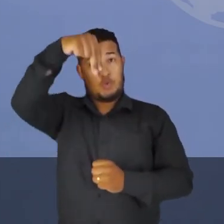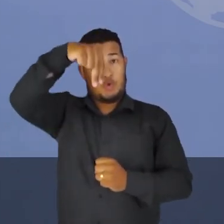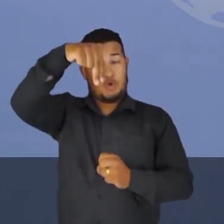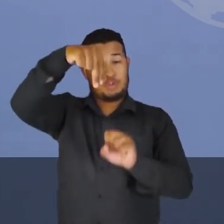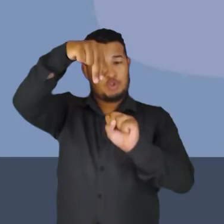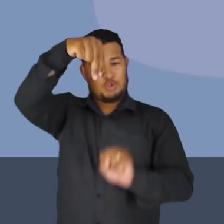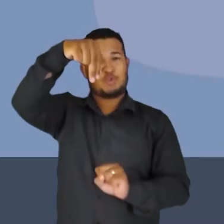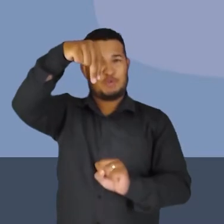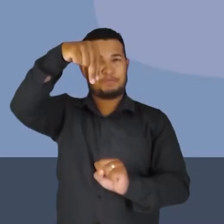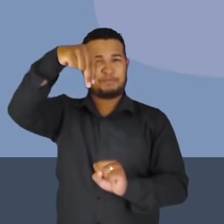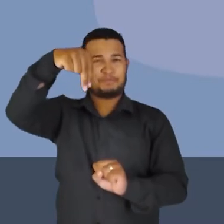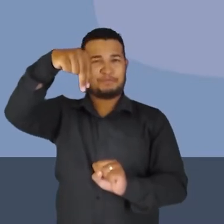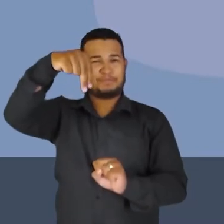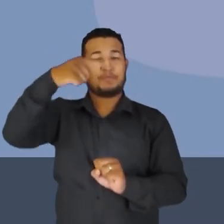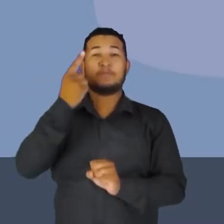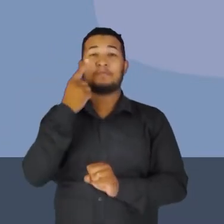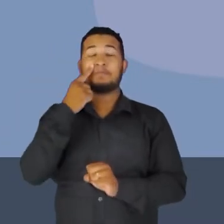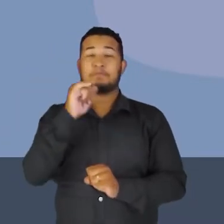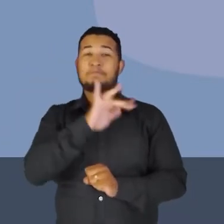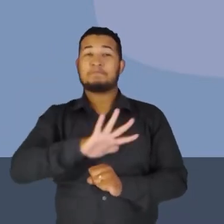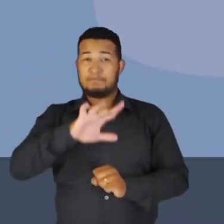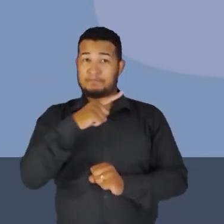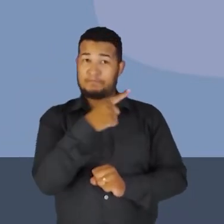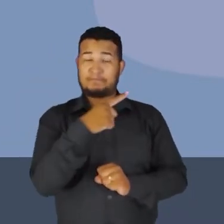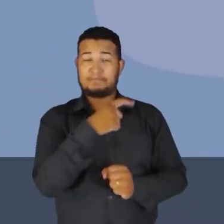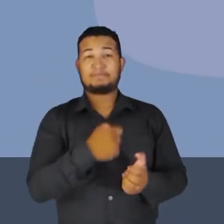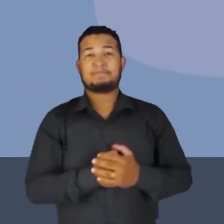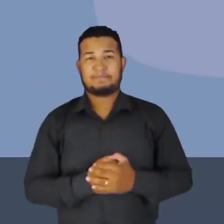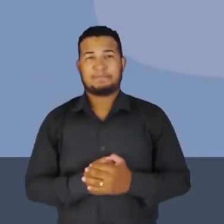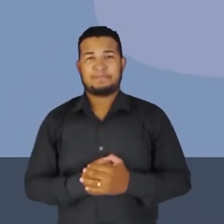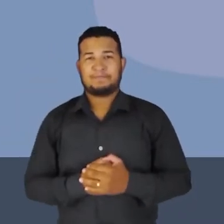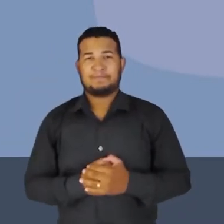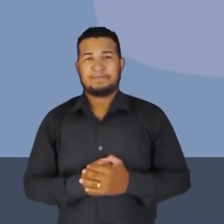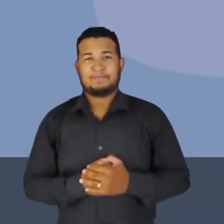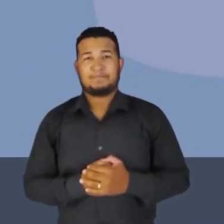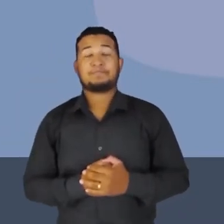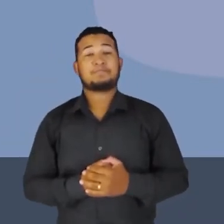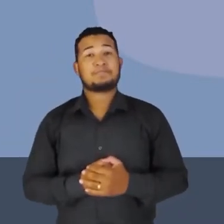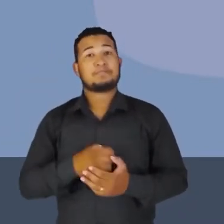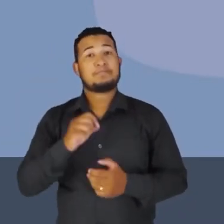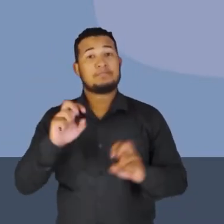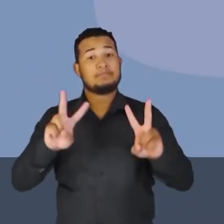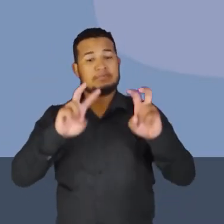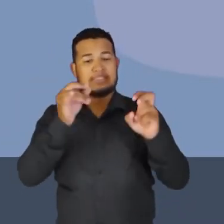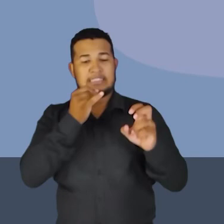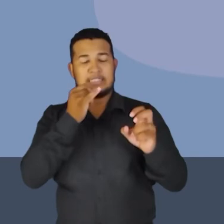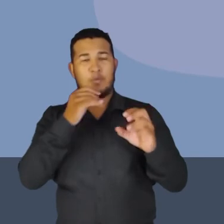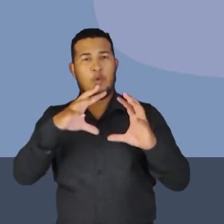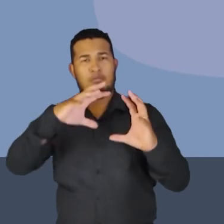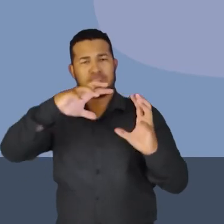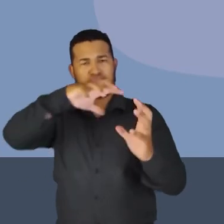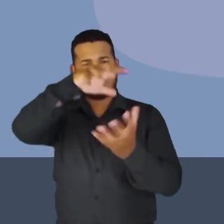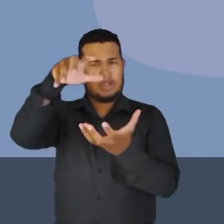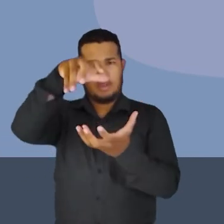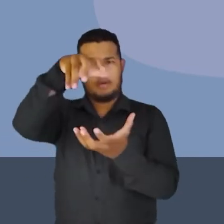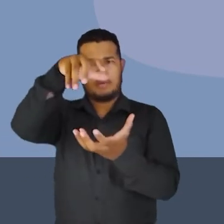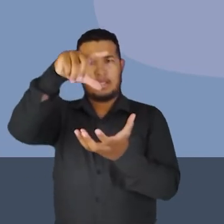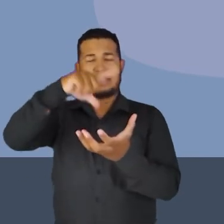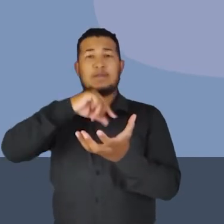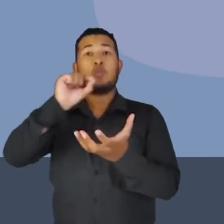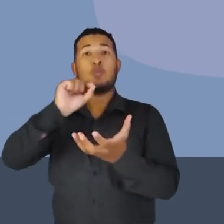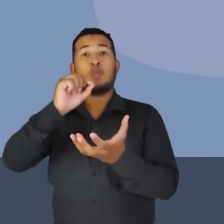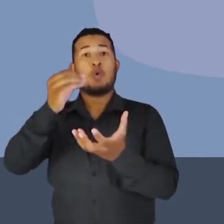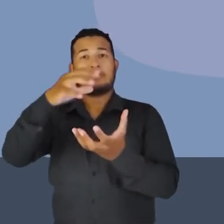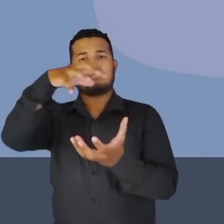tem um polo sul. Olha na figura. Vamos observar a figura. Se tratando da Terra, o polo